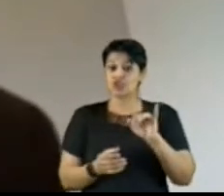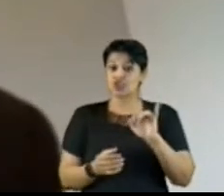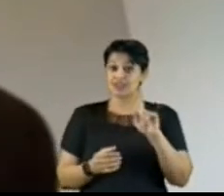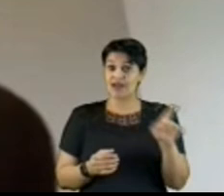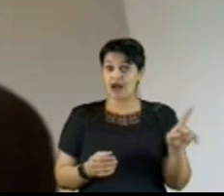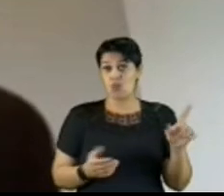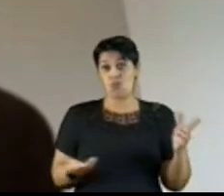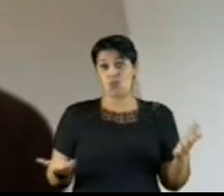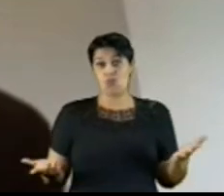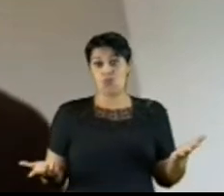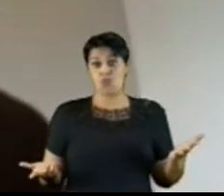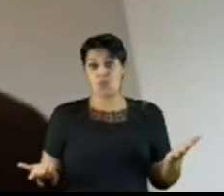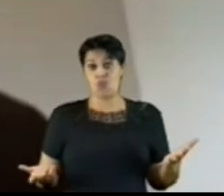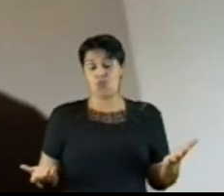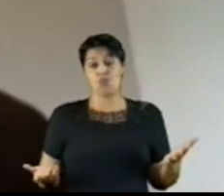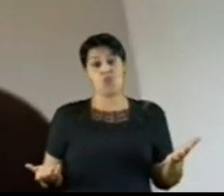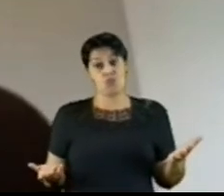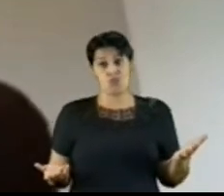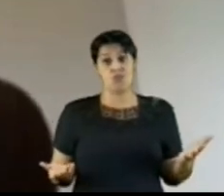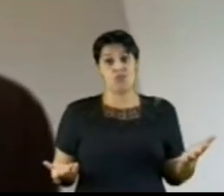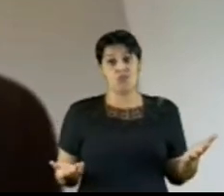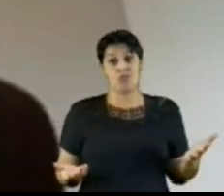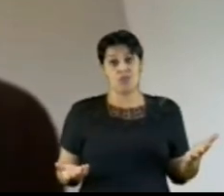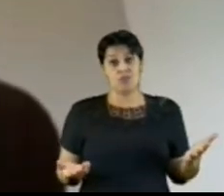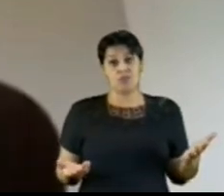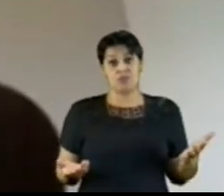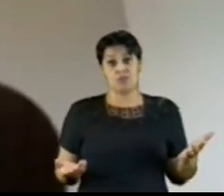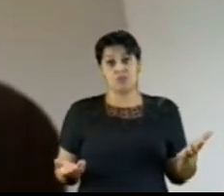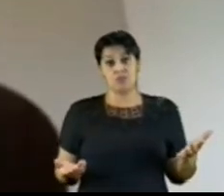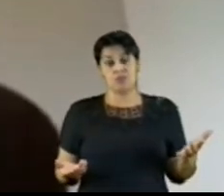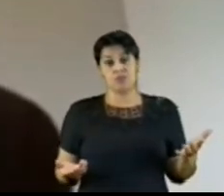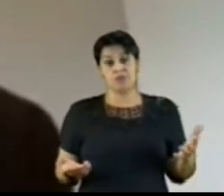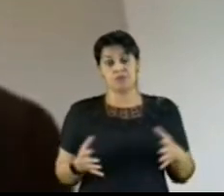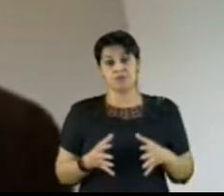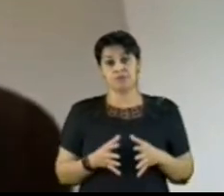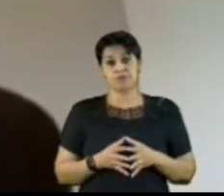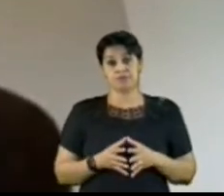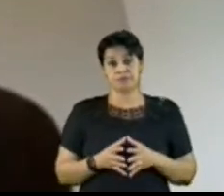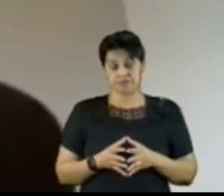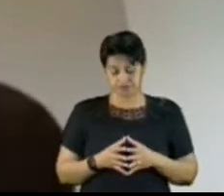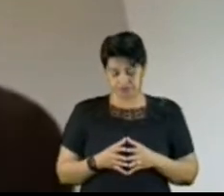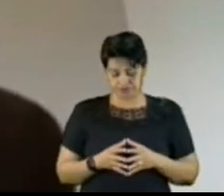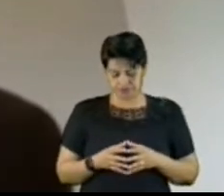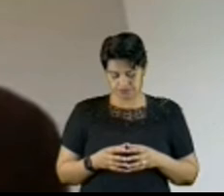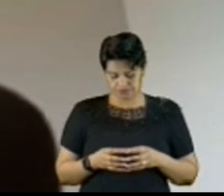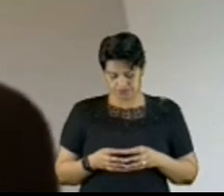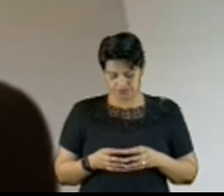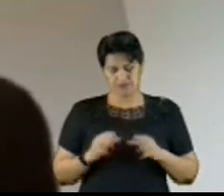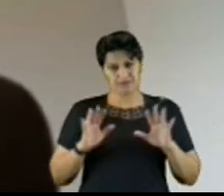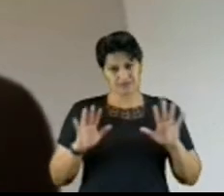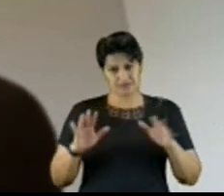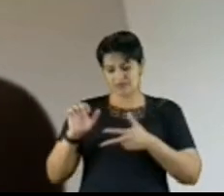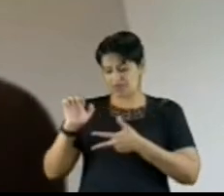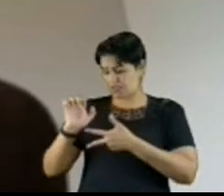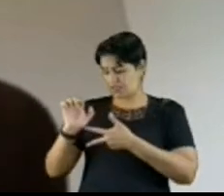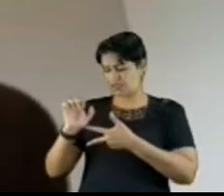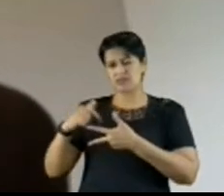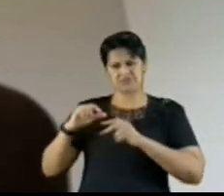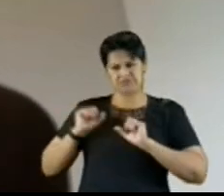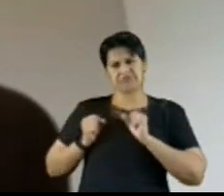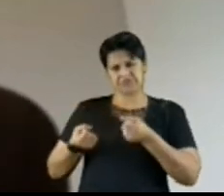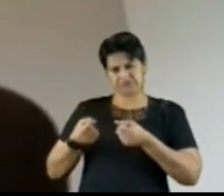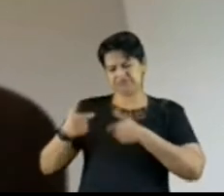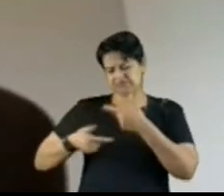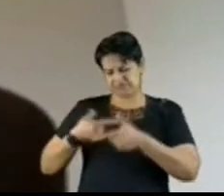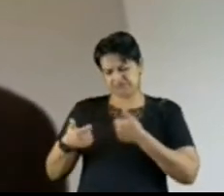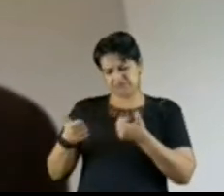ONU, e aqui cumprimento ao Executivo Federal nos dias de hoje, pelo que já fez sobre esse tema, e pelos outros também